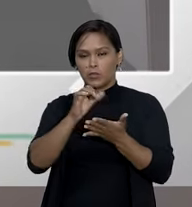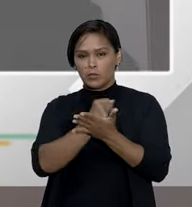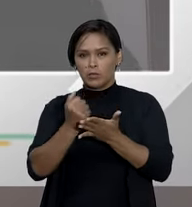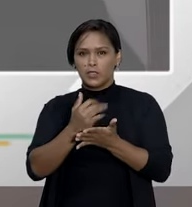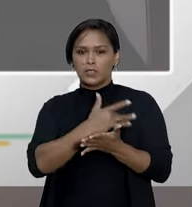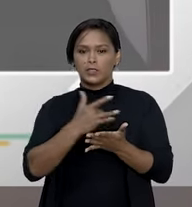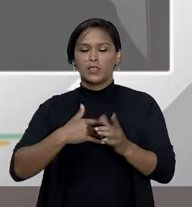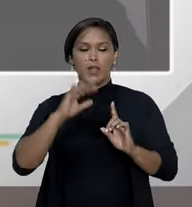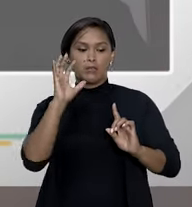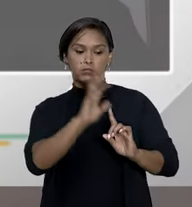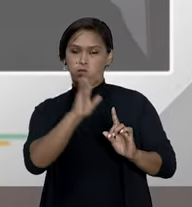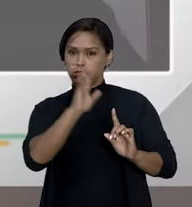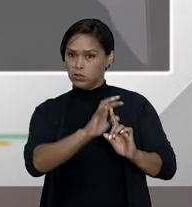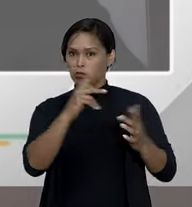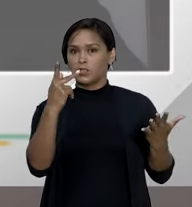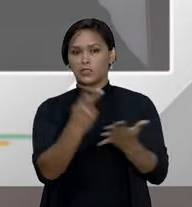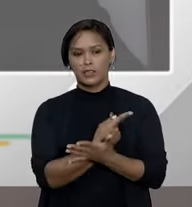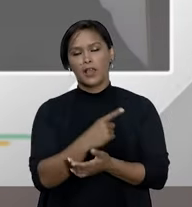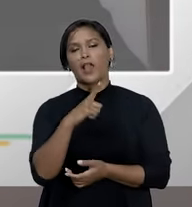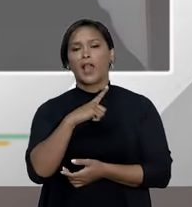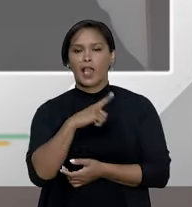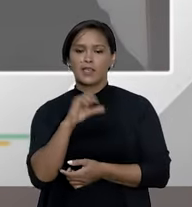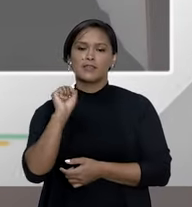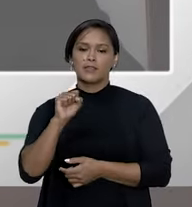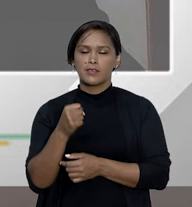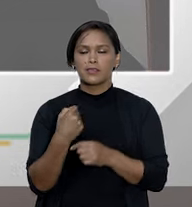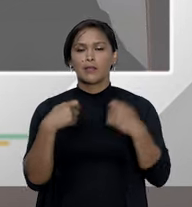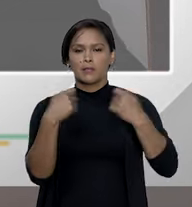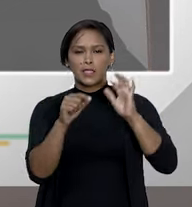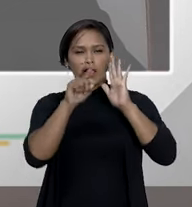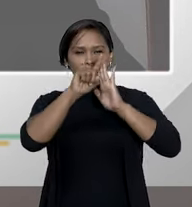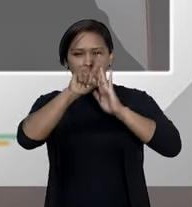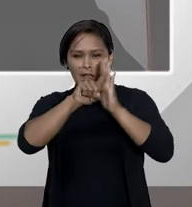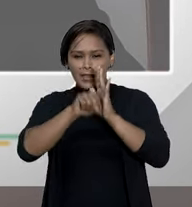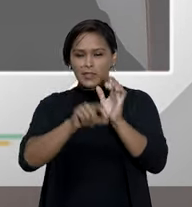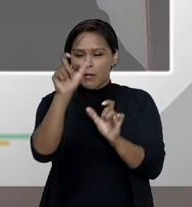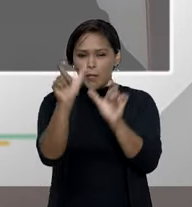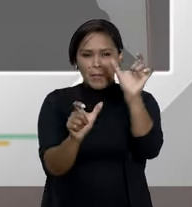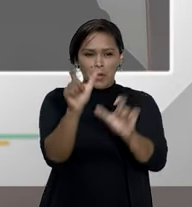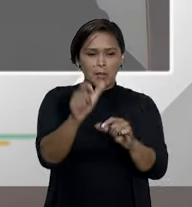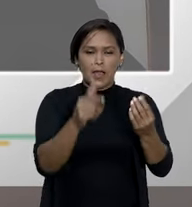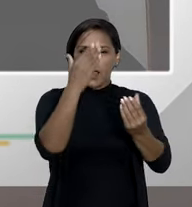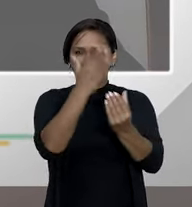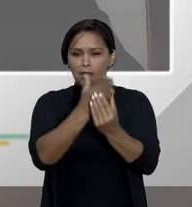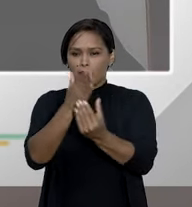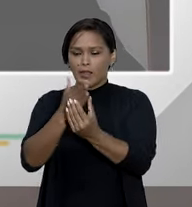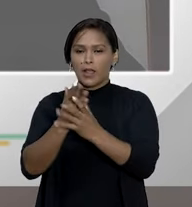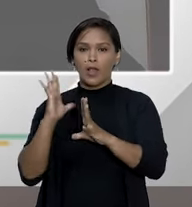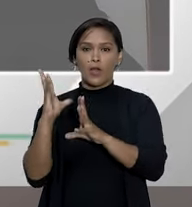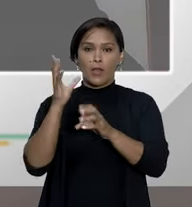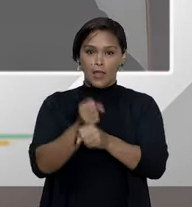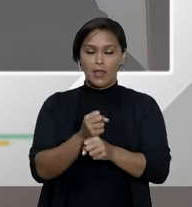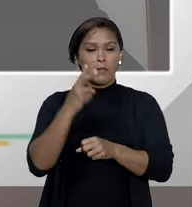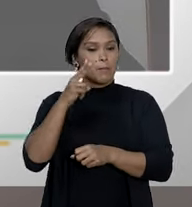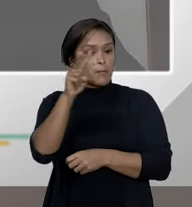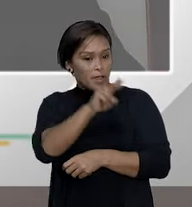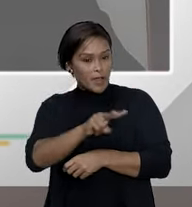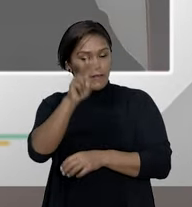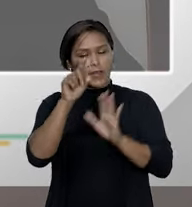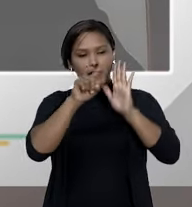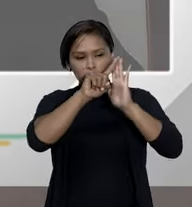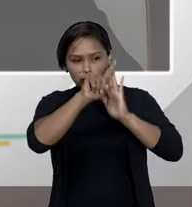algum abuso haverá então é preciso analisar cada caso concreto para ver se